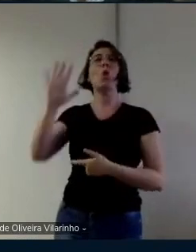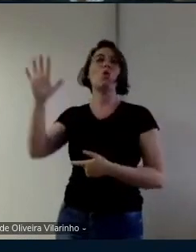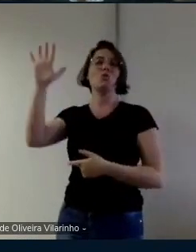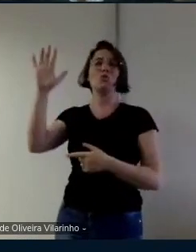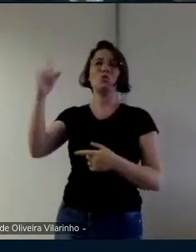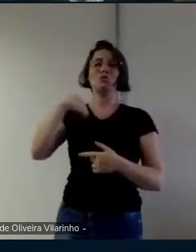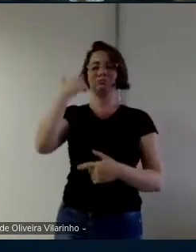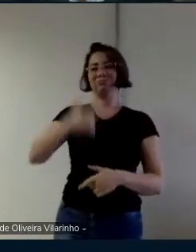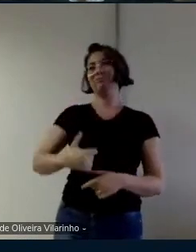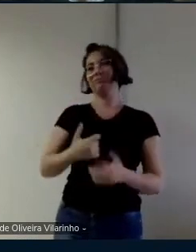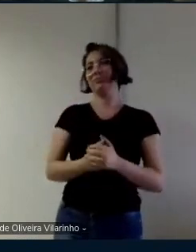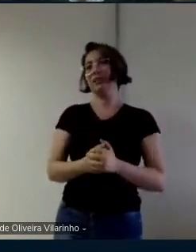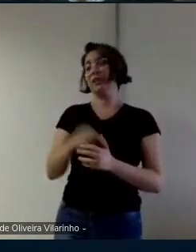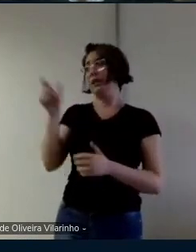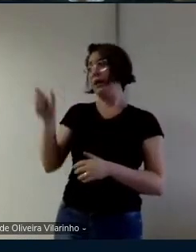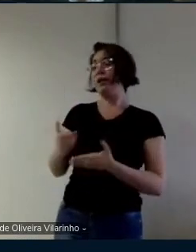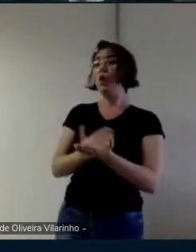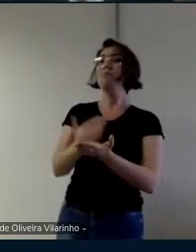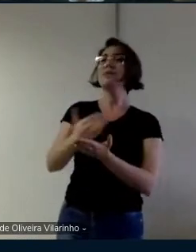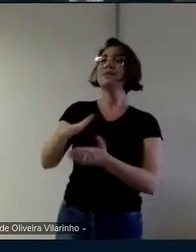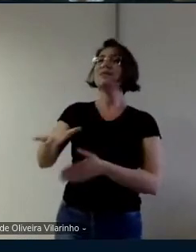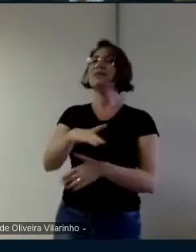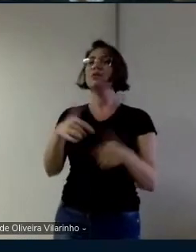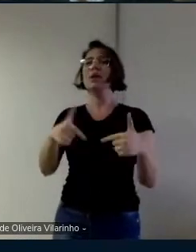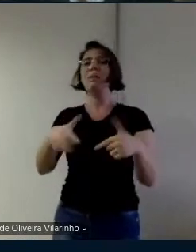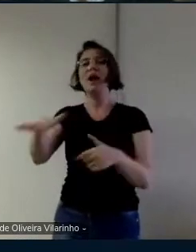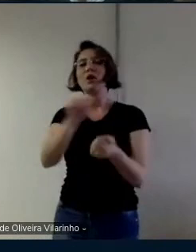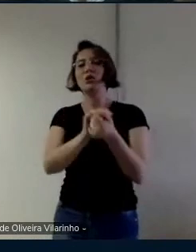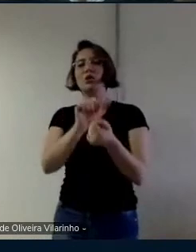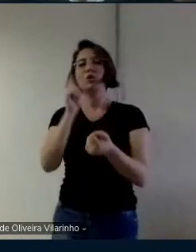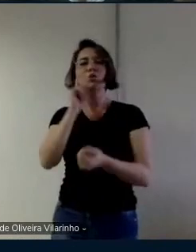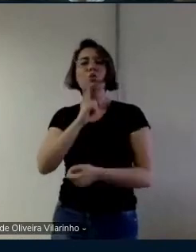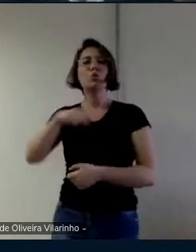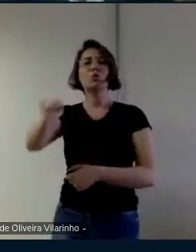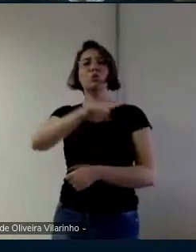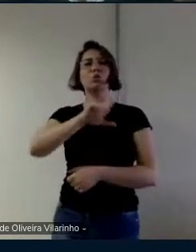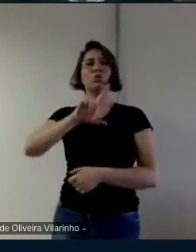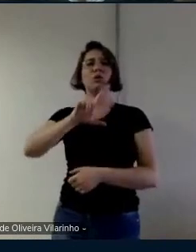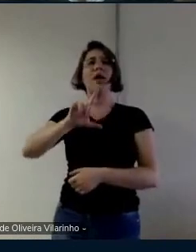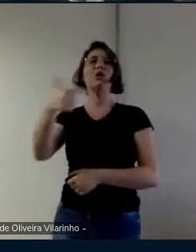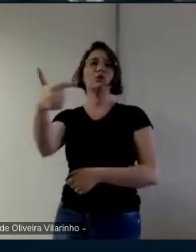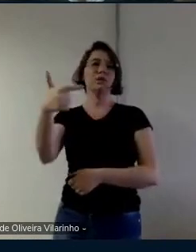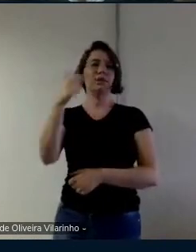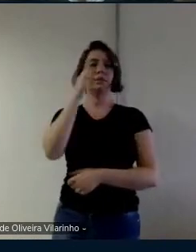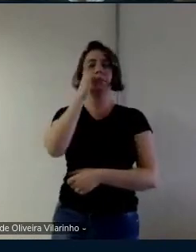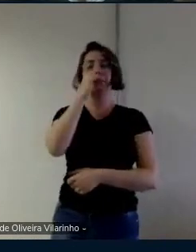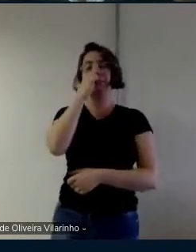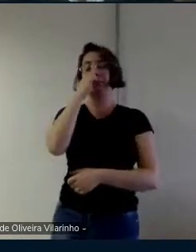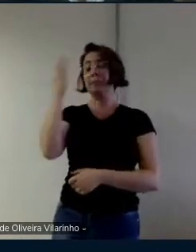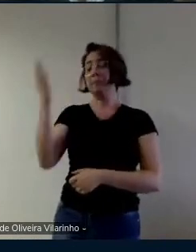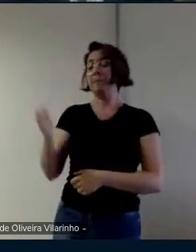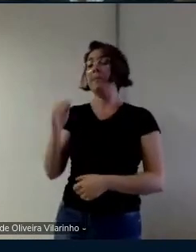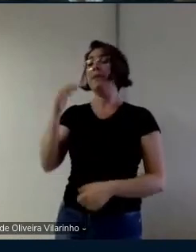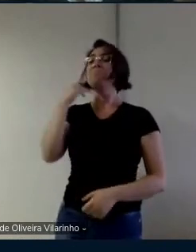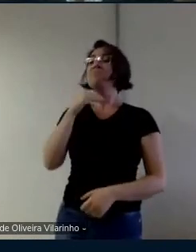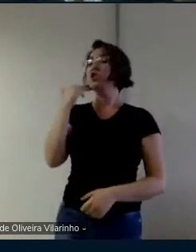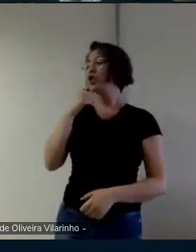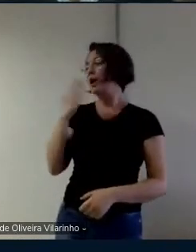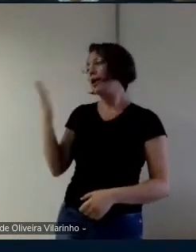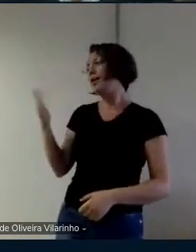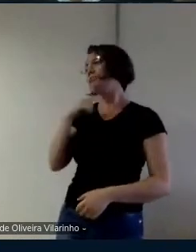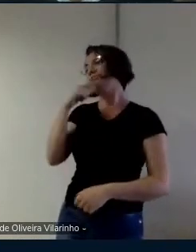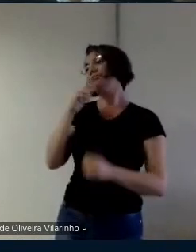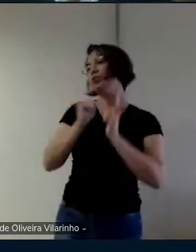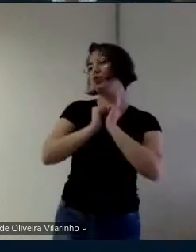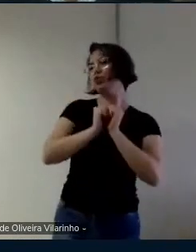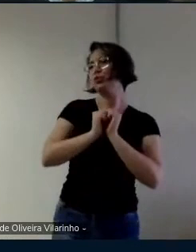português como segunda língua isso me chamou muita atenção e quando a Michelle não pôde acompanhar eu falei vamos